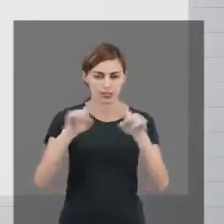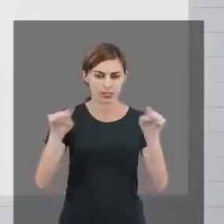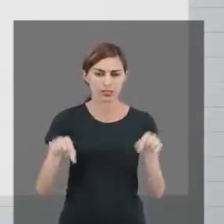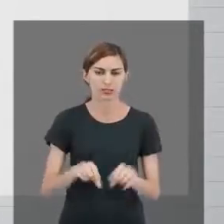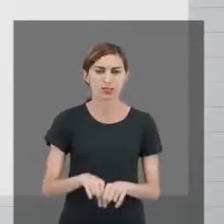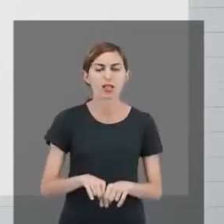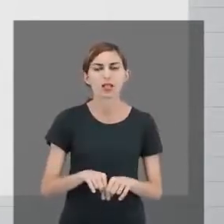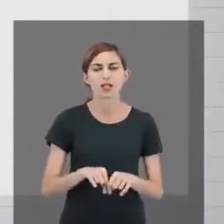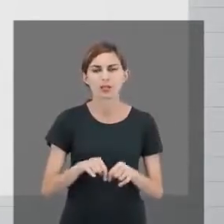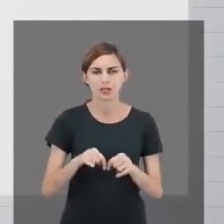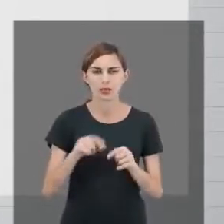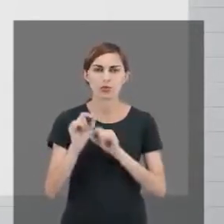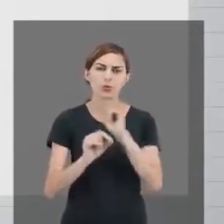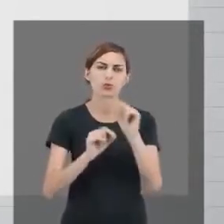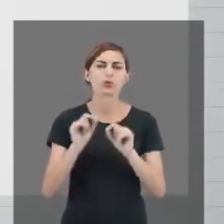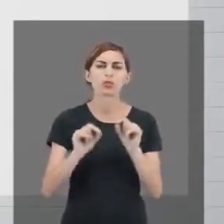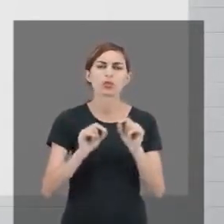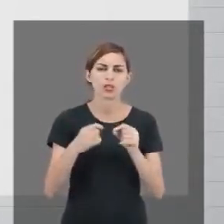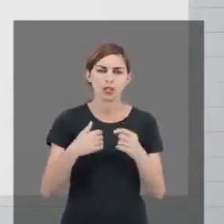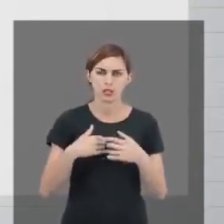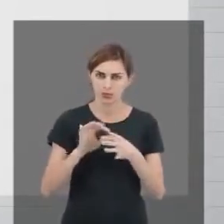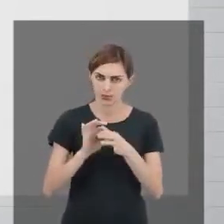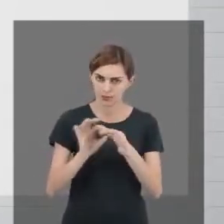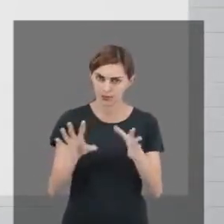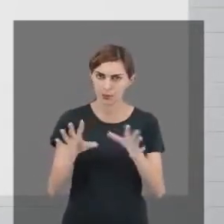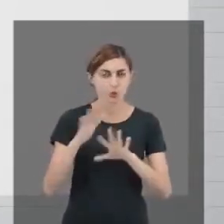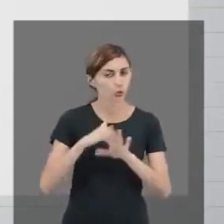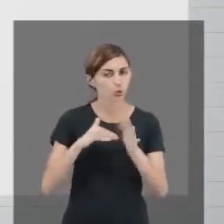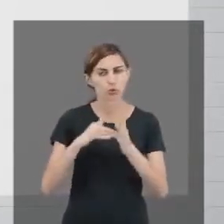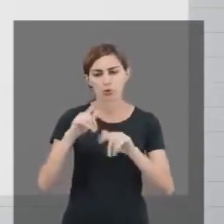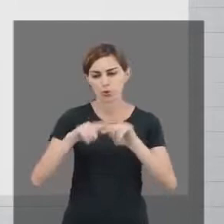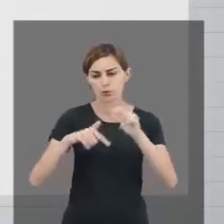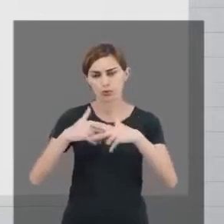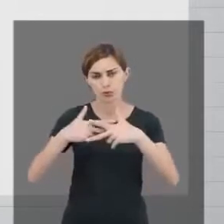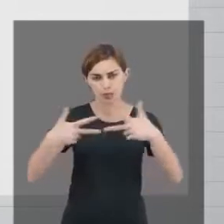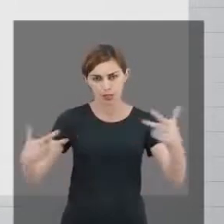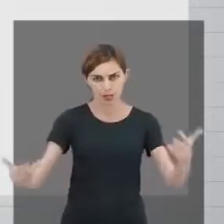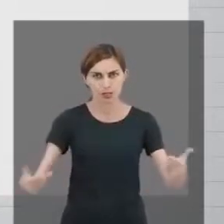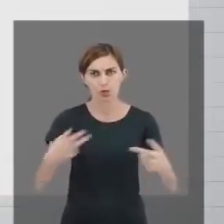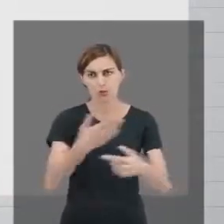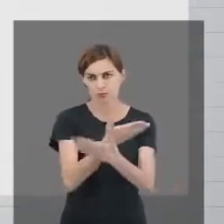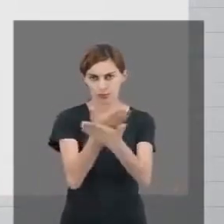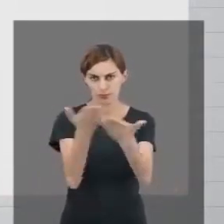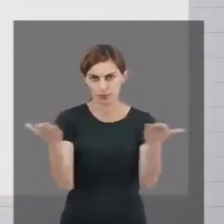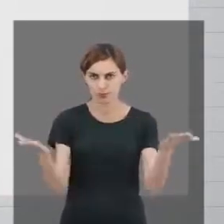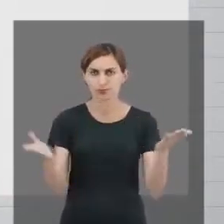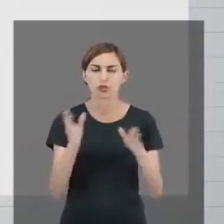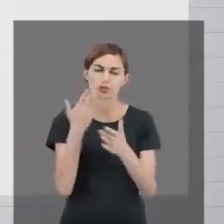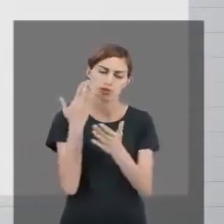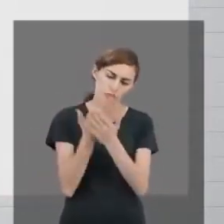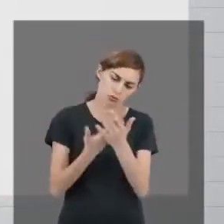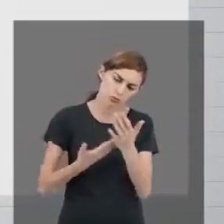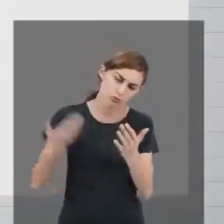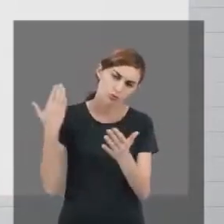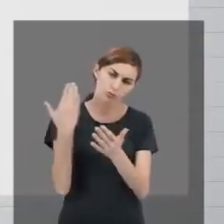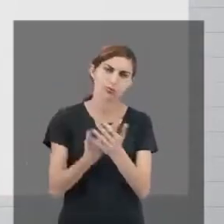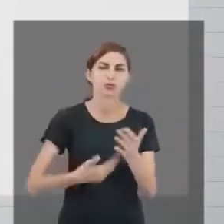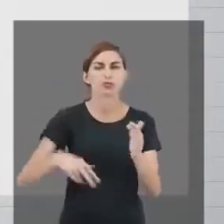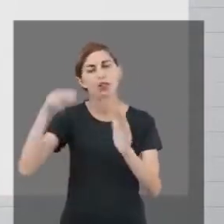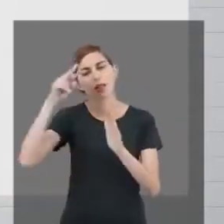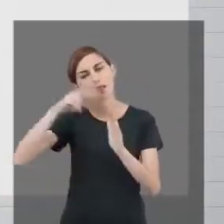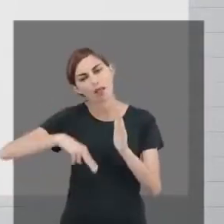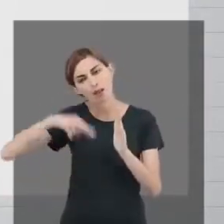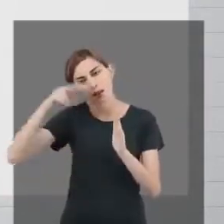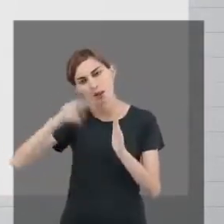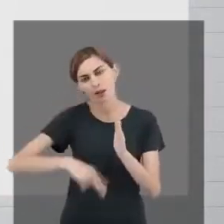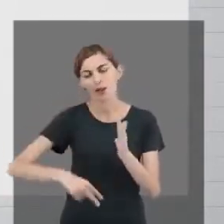O que quer dizer isso? Primeiro, nós disponibilizamos todo o material de aula para você. Você estuda, lê,